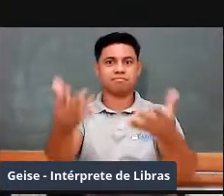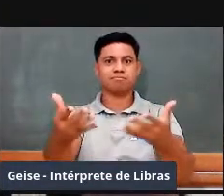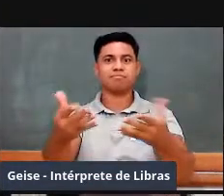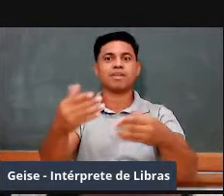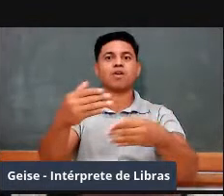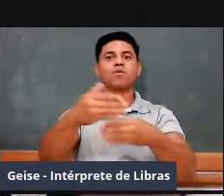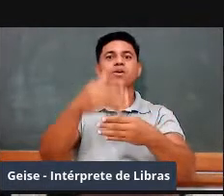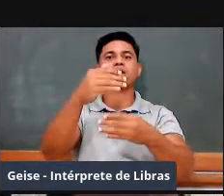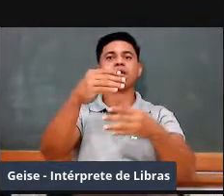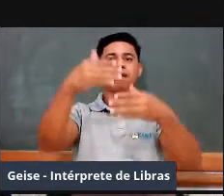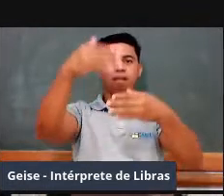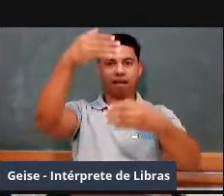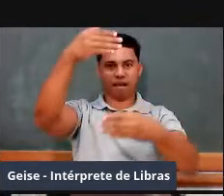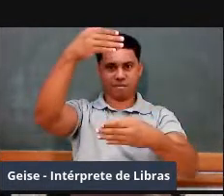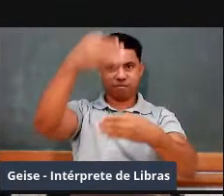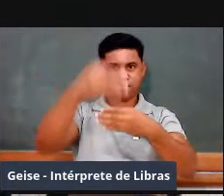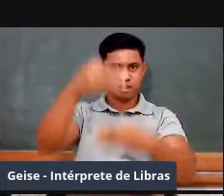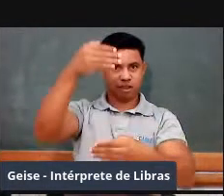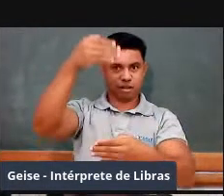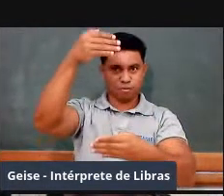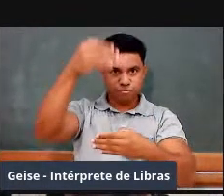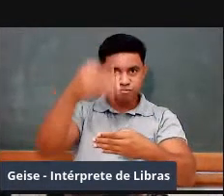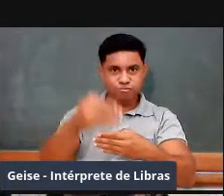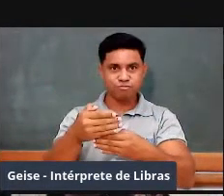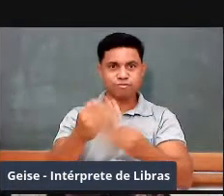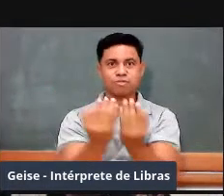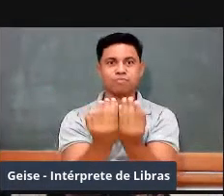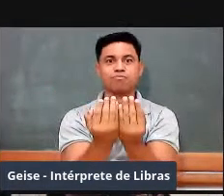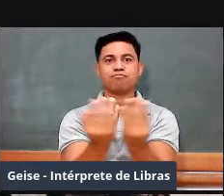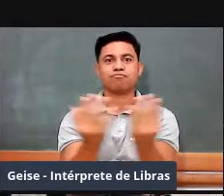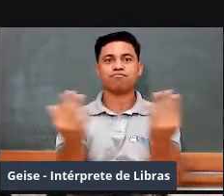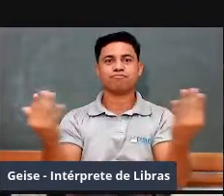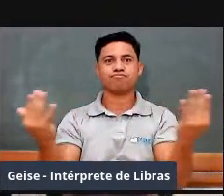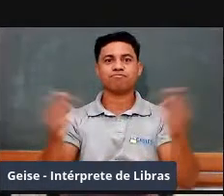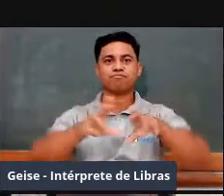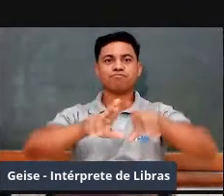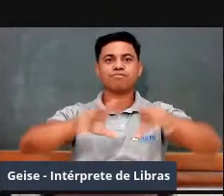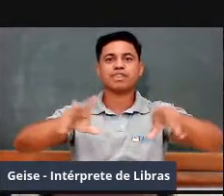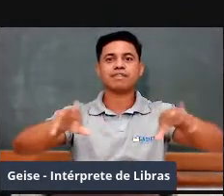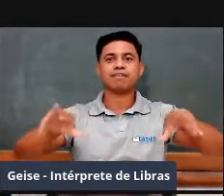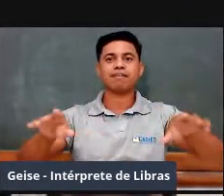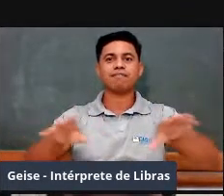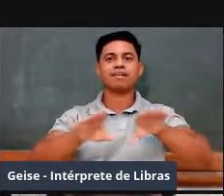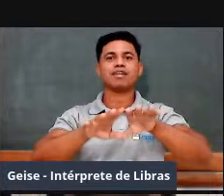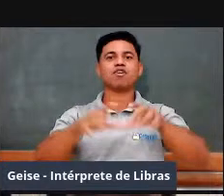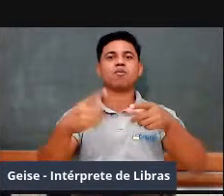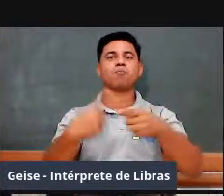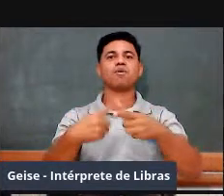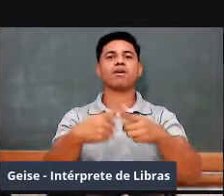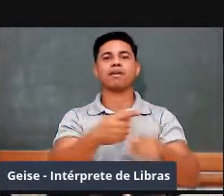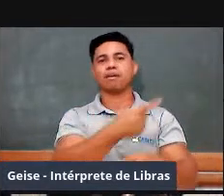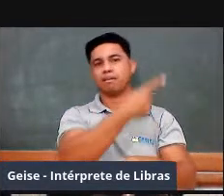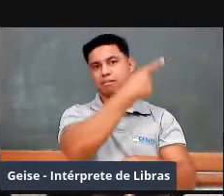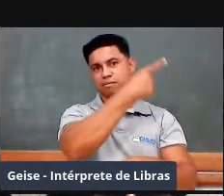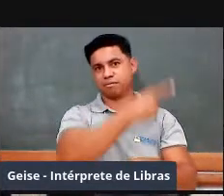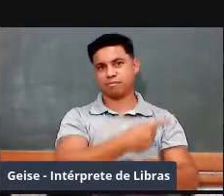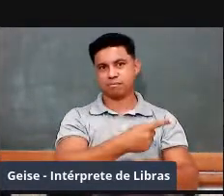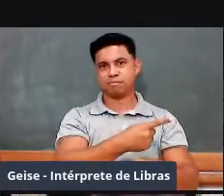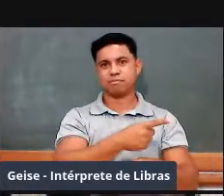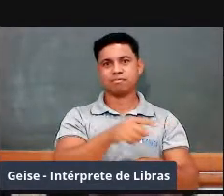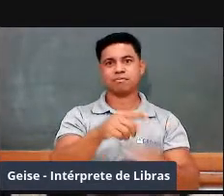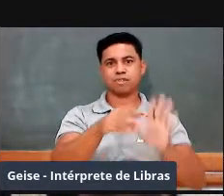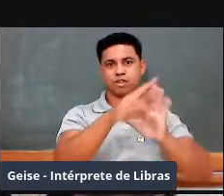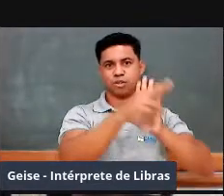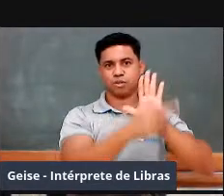multiplicam, não é? Por quê? O ponto frágil, fraco do